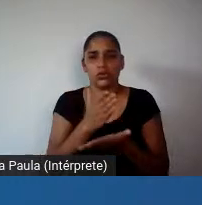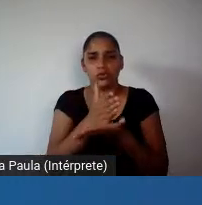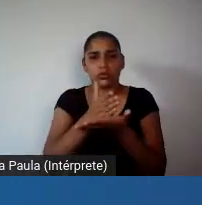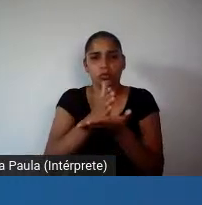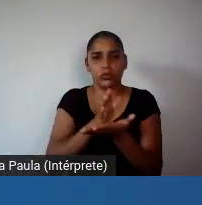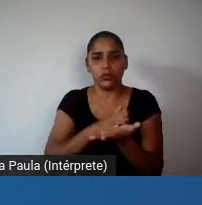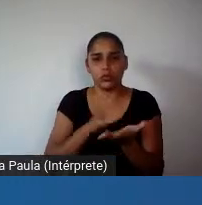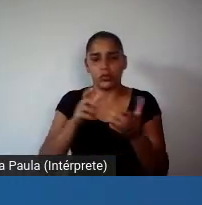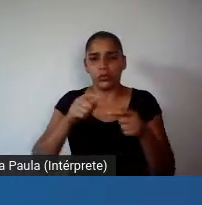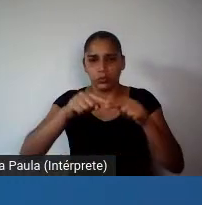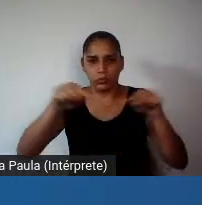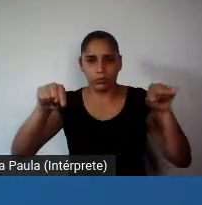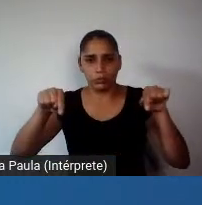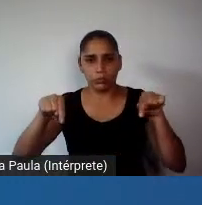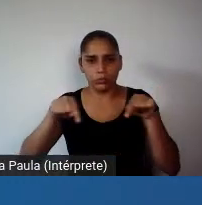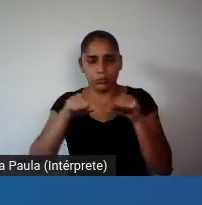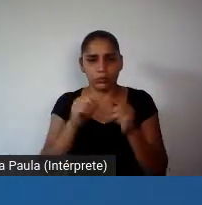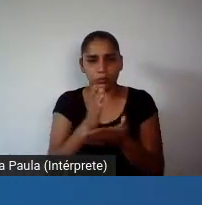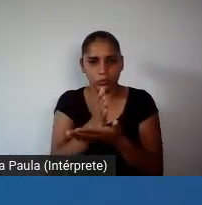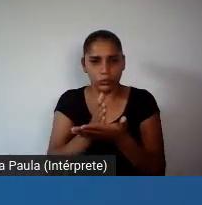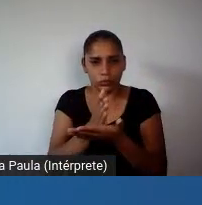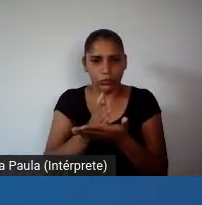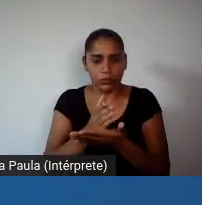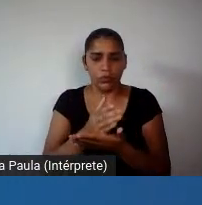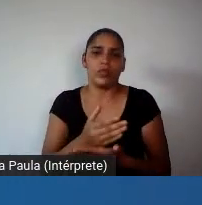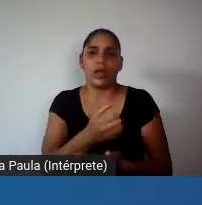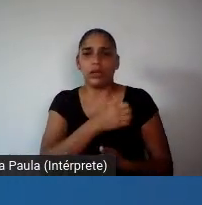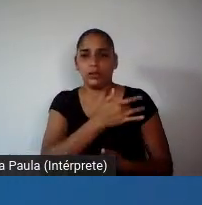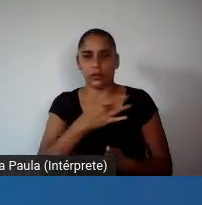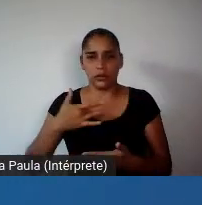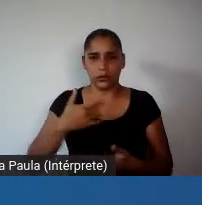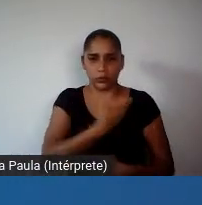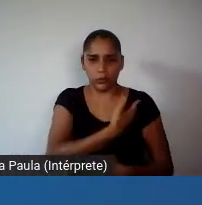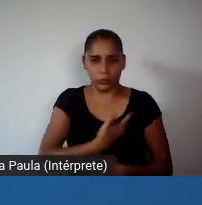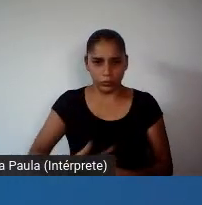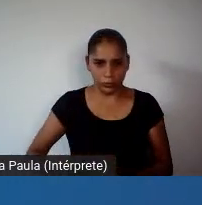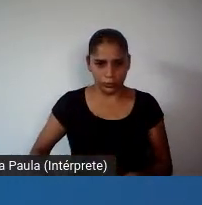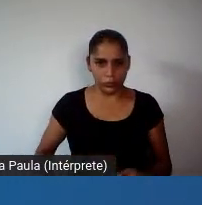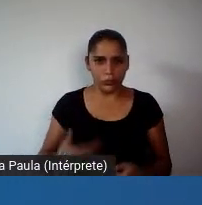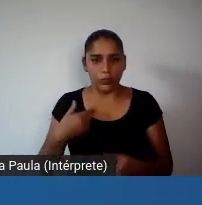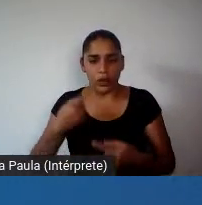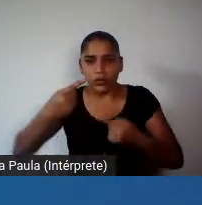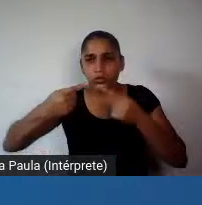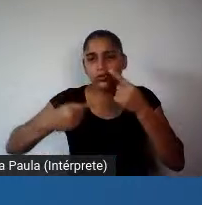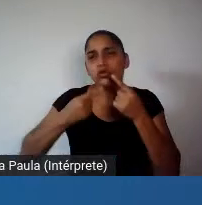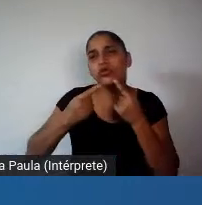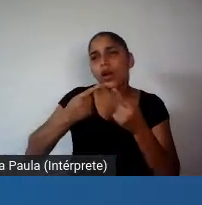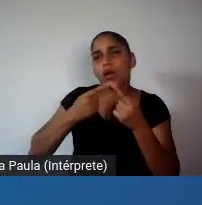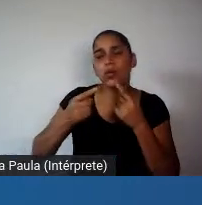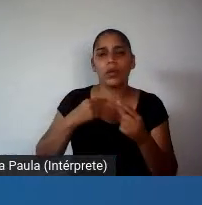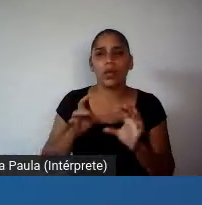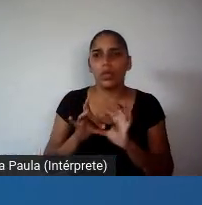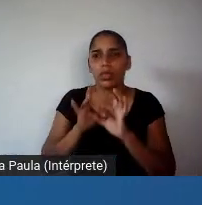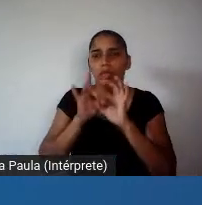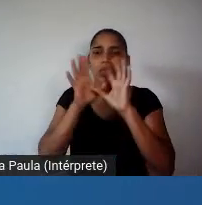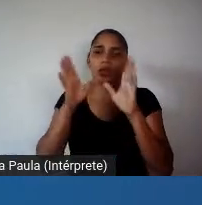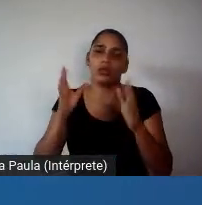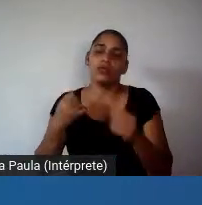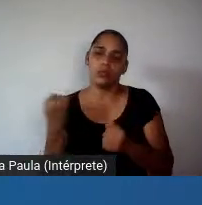Administração e Planejamento da Escola de Saúde Pública, né, e esse diálogo deixou muitas raízes, né, na verdade,